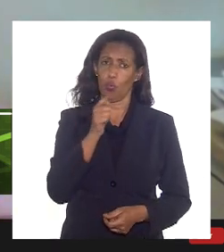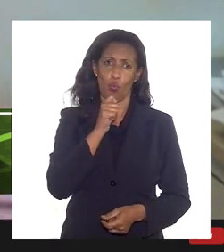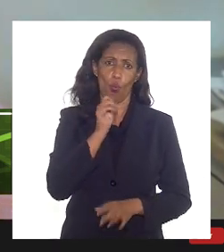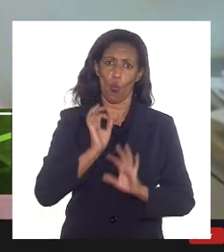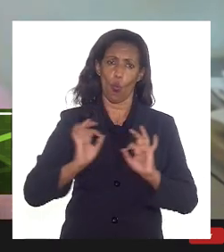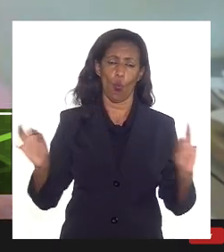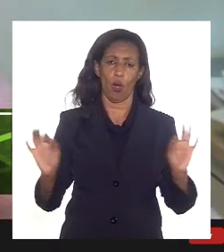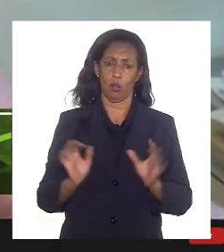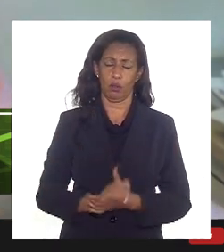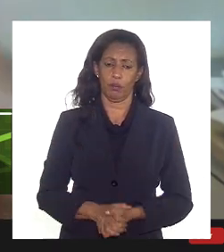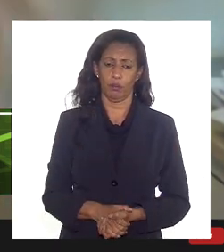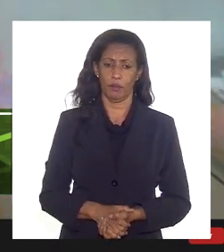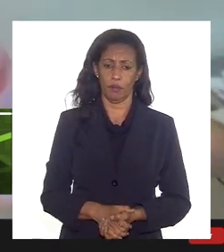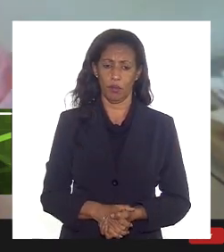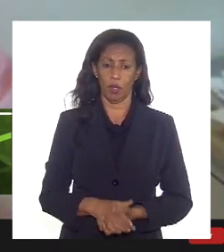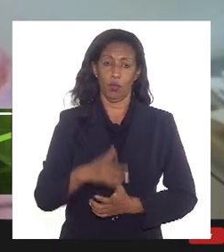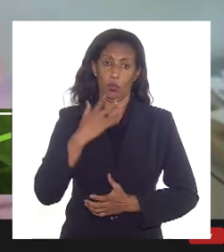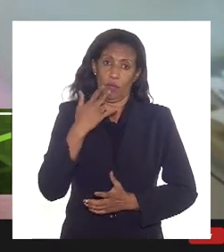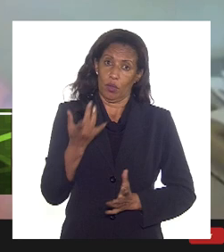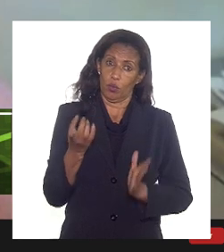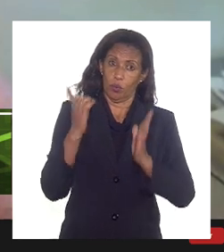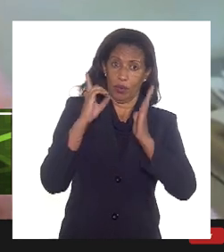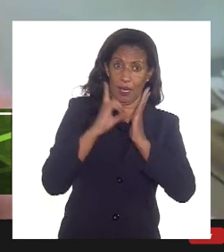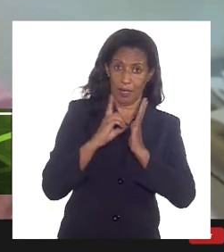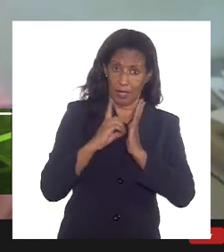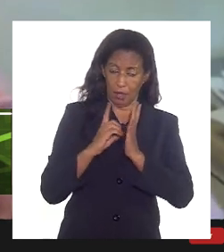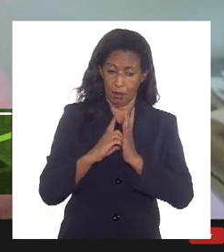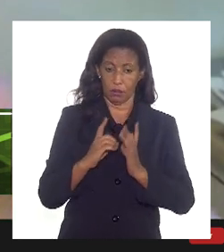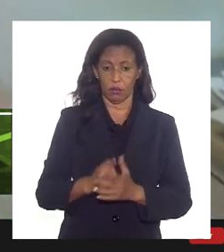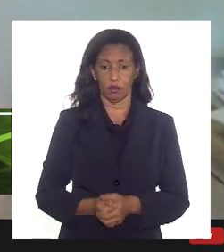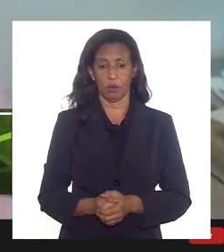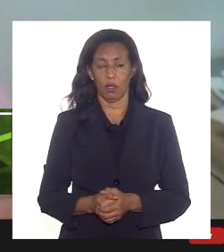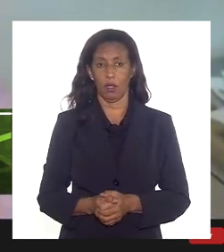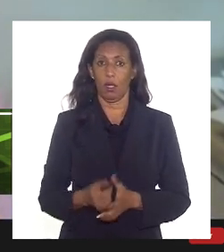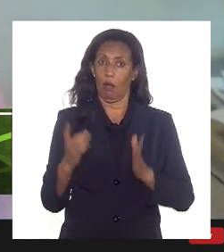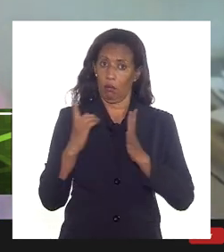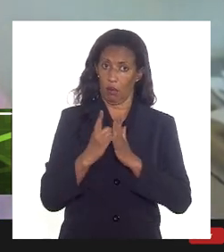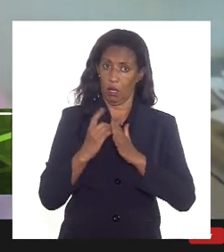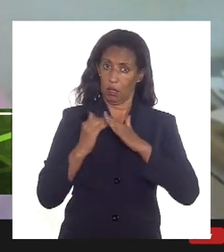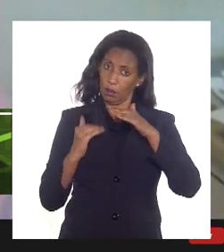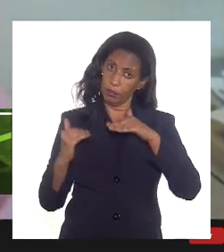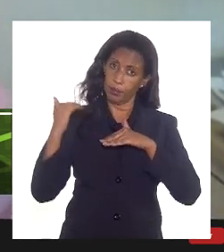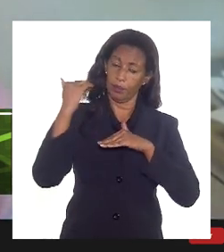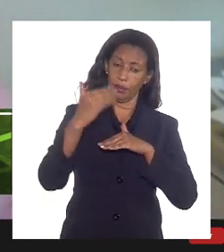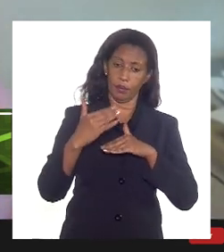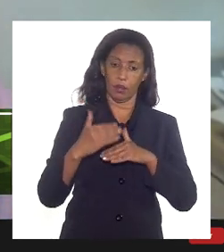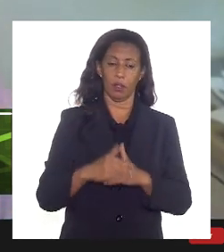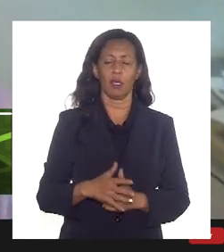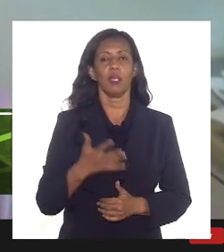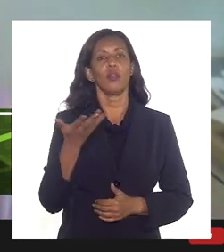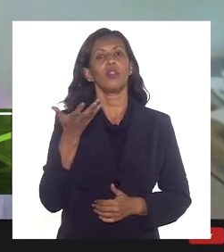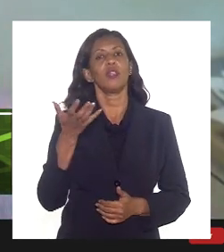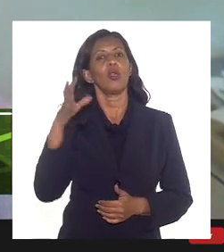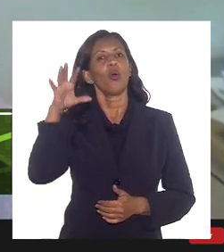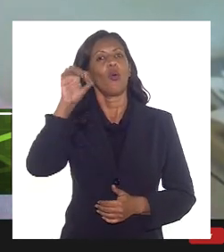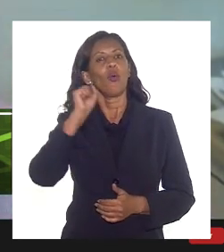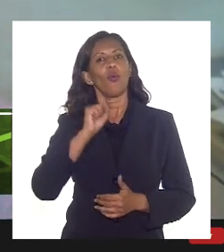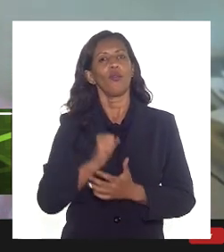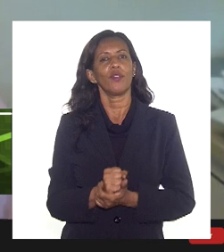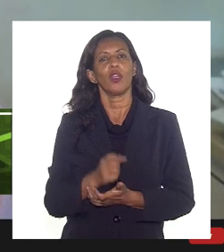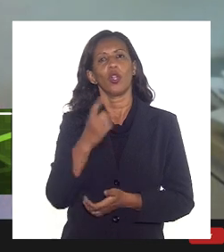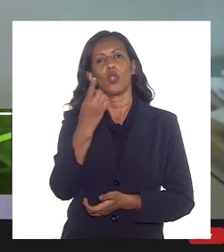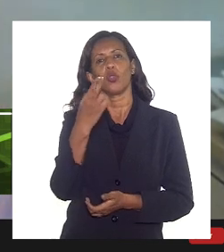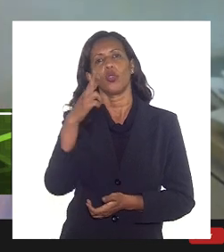levantando essa questão sobre o decreto, que é verdade, o decreto extrapola. Queria ouvir a opinião do doutor